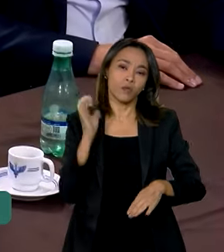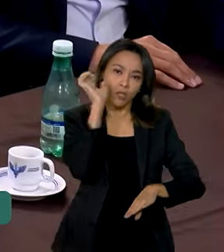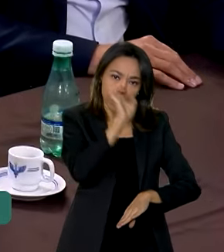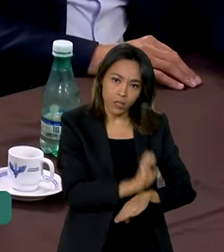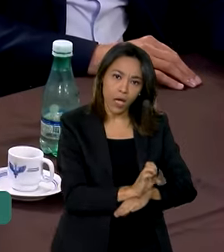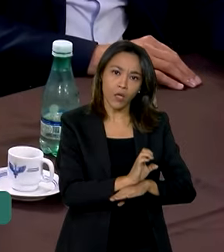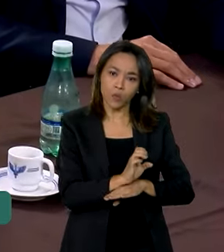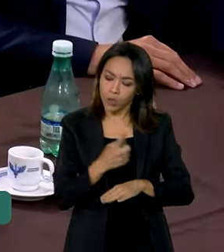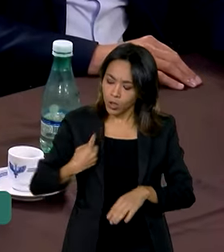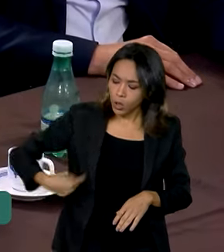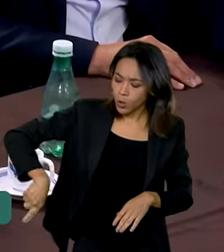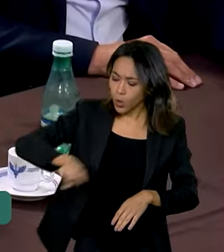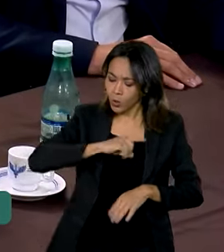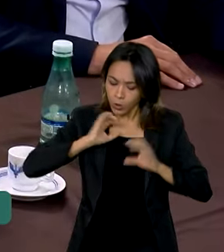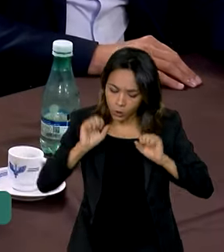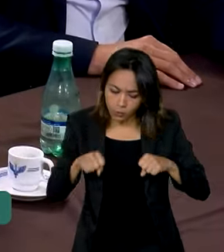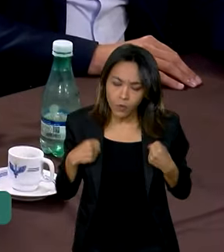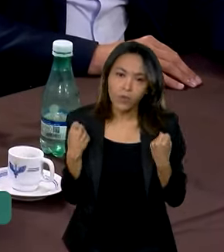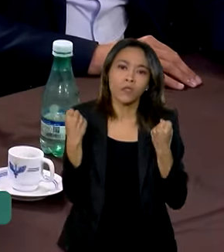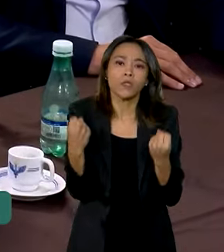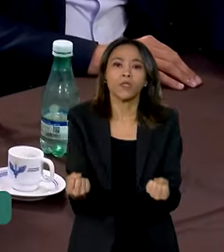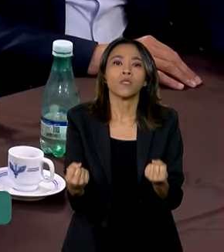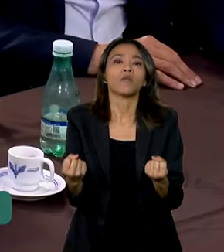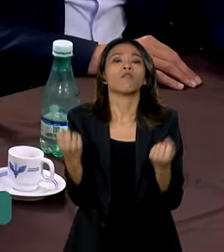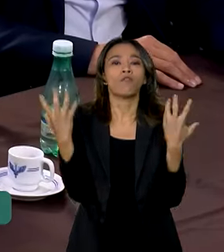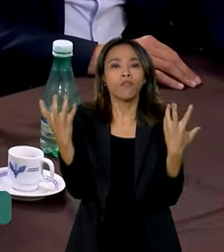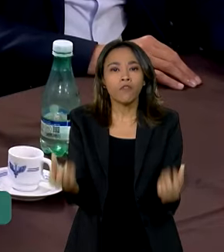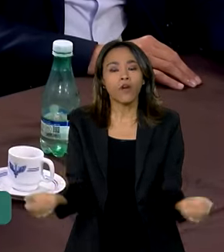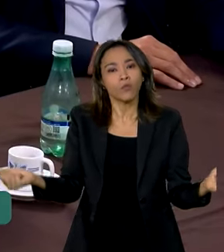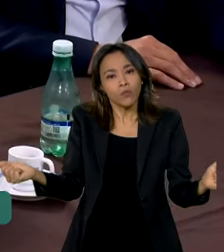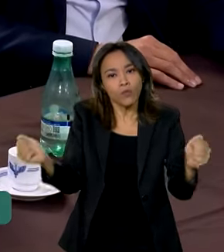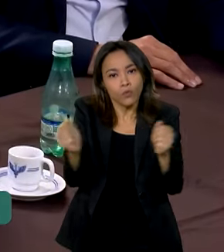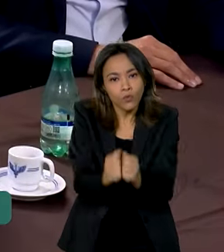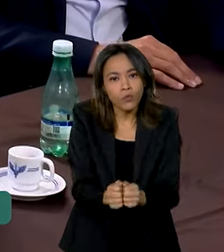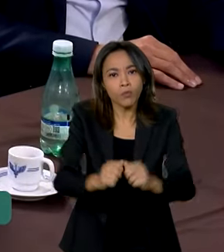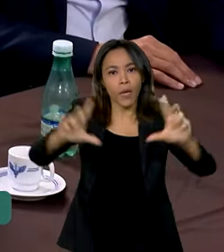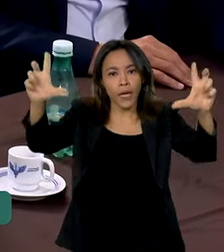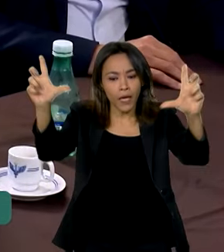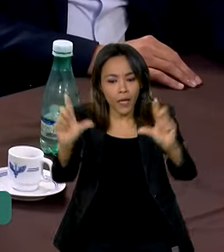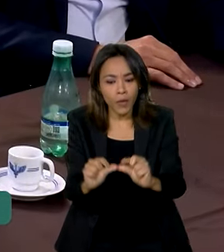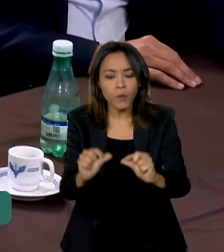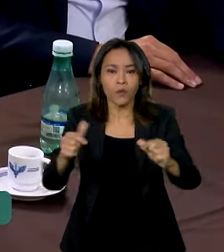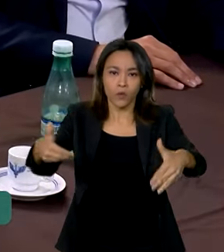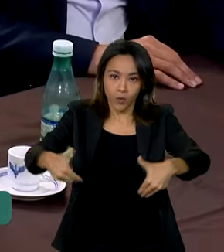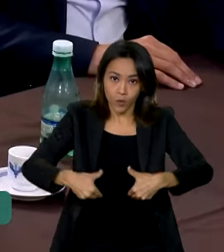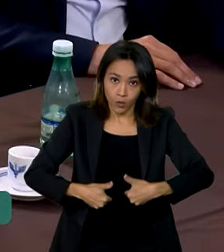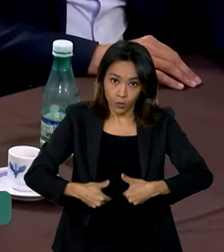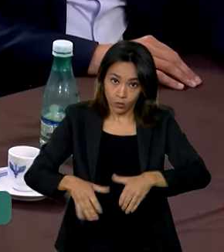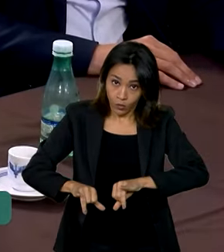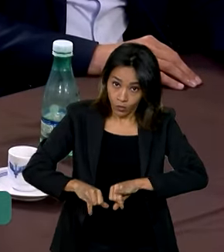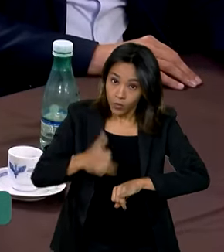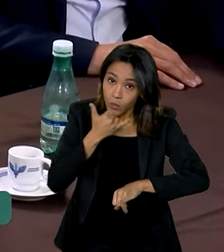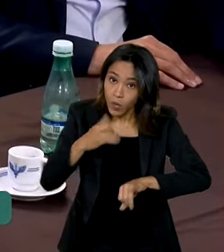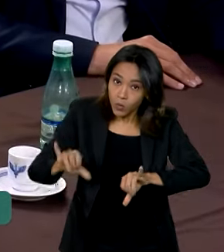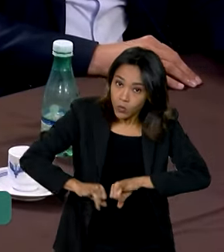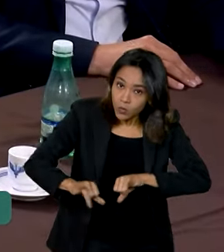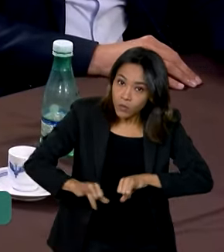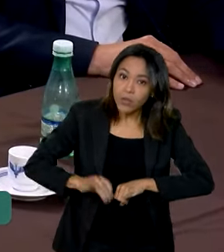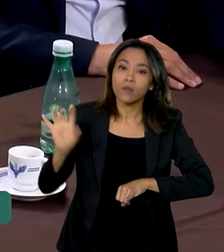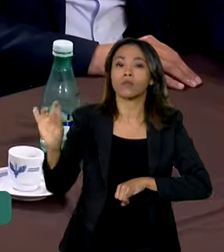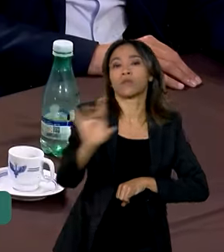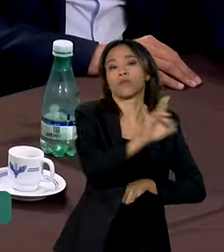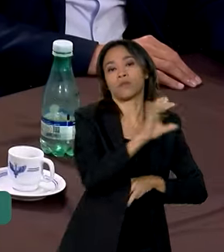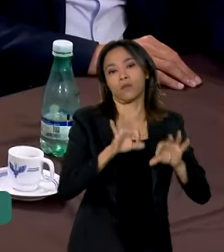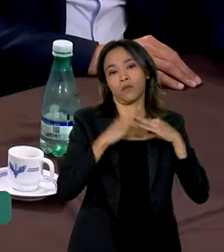esforço que a gente puder fazer, a gente vai estar junto para minimizar o sofrimento de cada família. O que nós